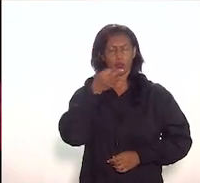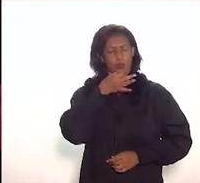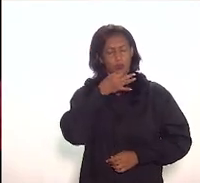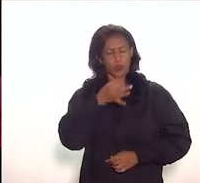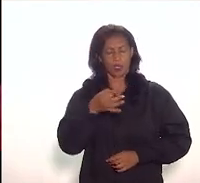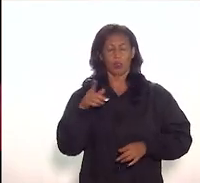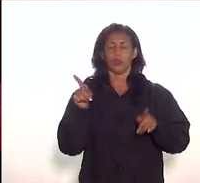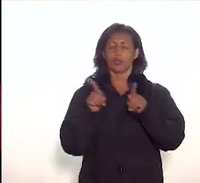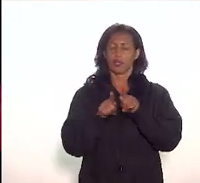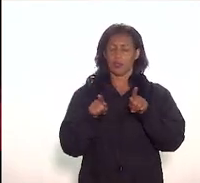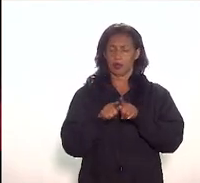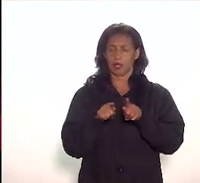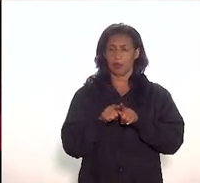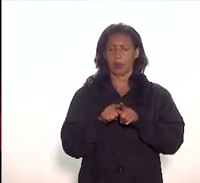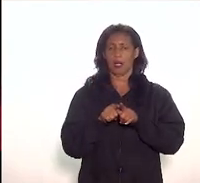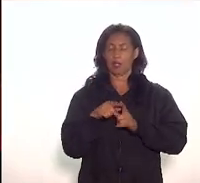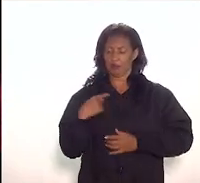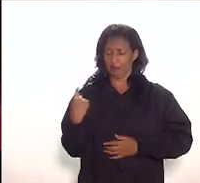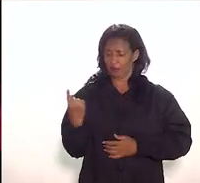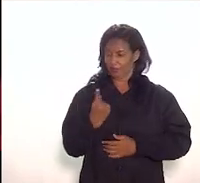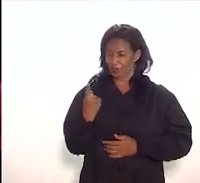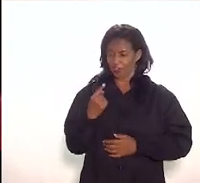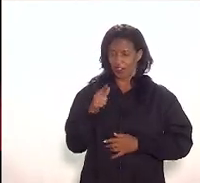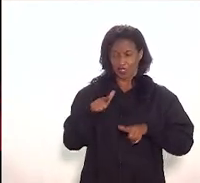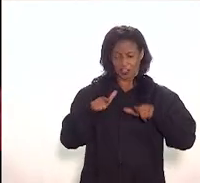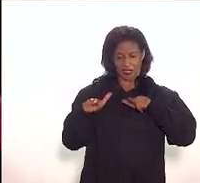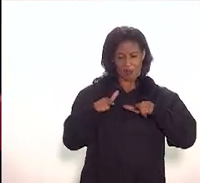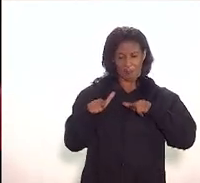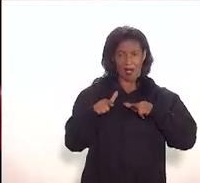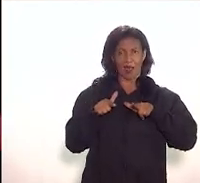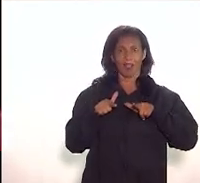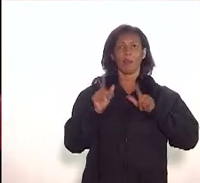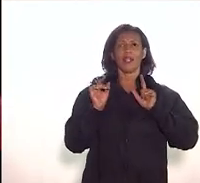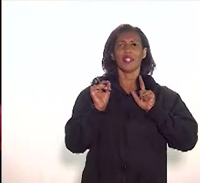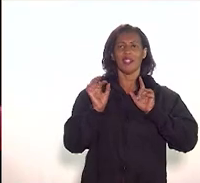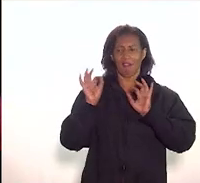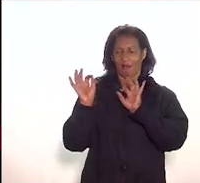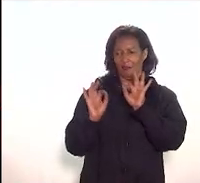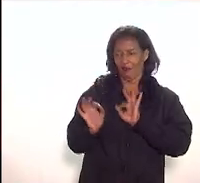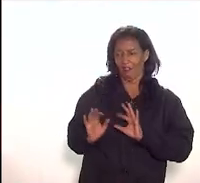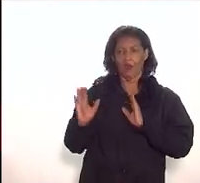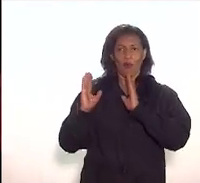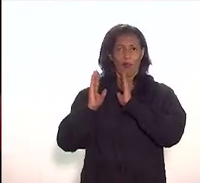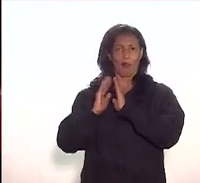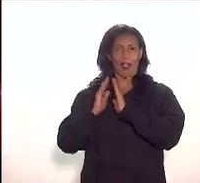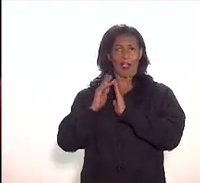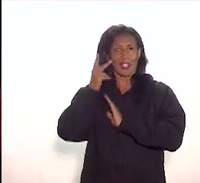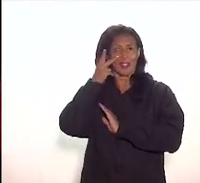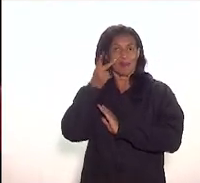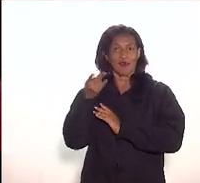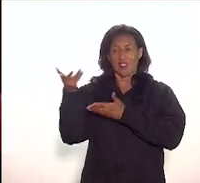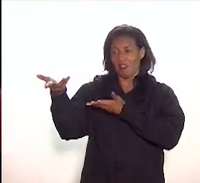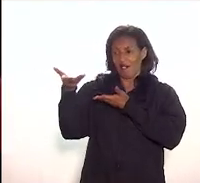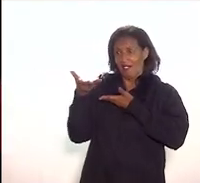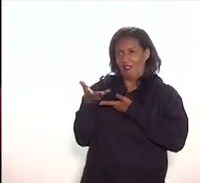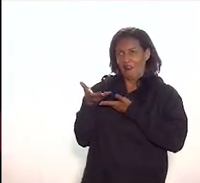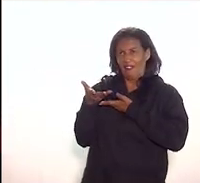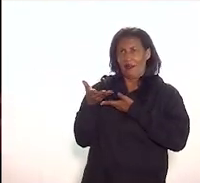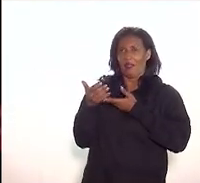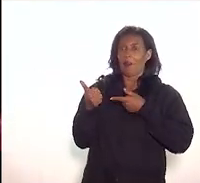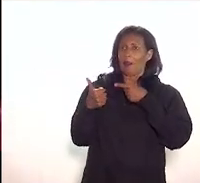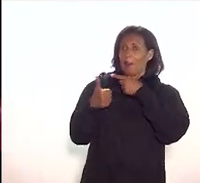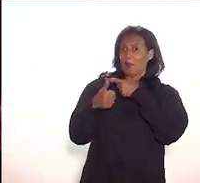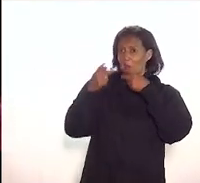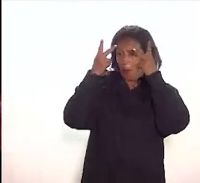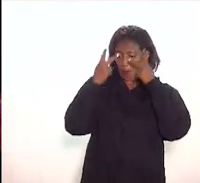a gente trabalha né para querer arrumar nossa casa para receber os outros mas eu acho que em primeiro lugar a gente tem que arrumar nossa casa para nós